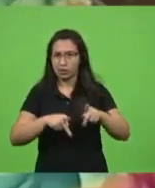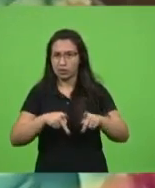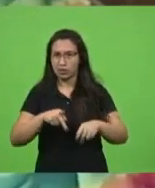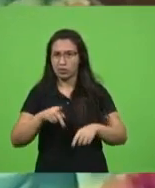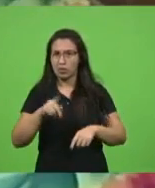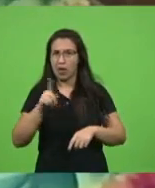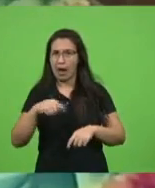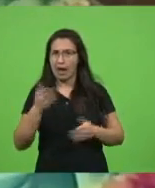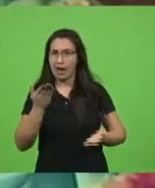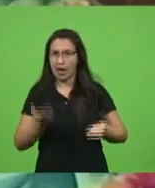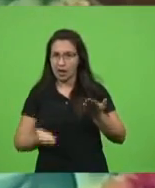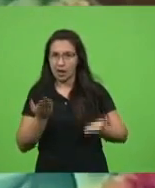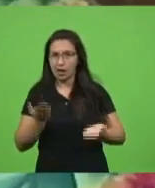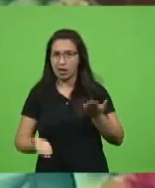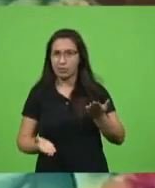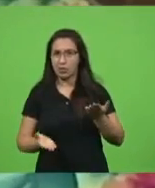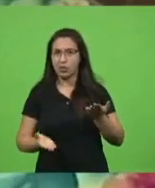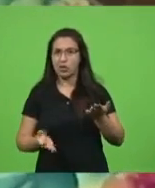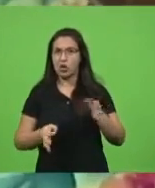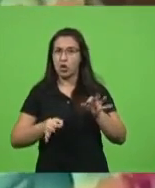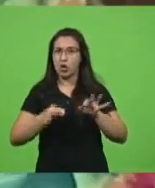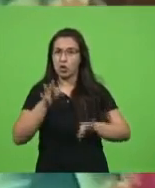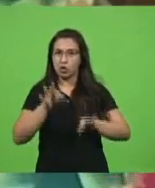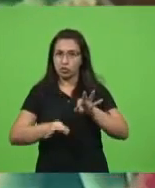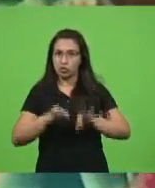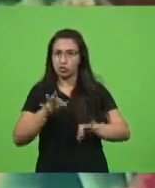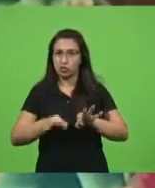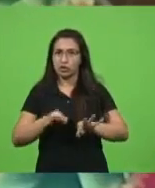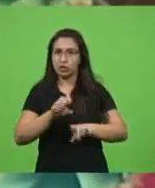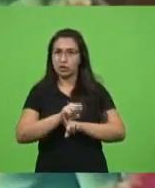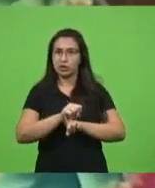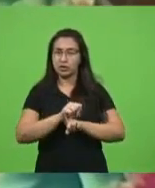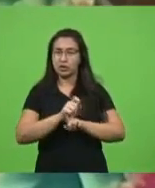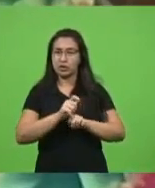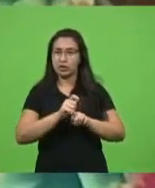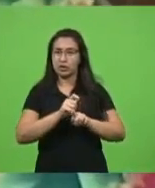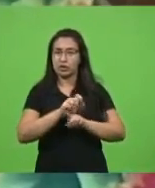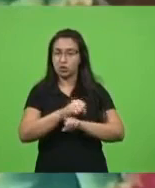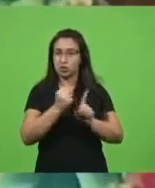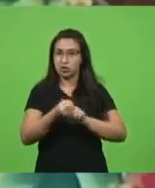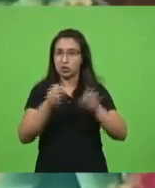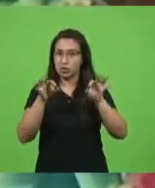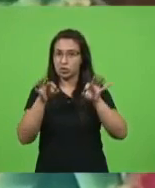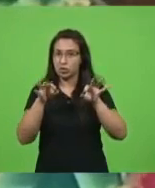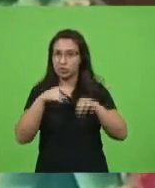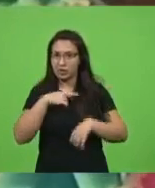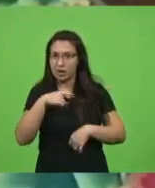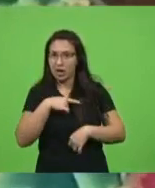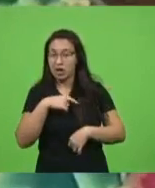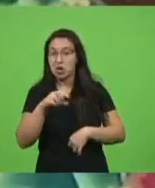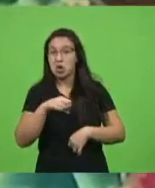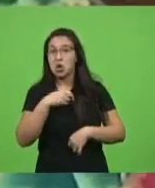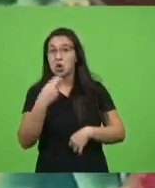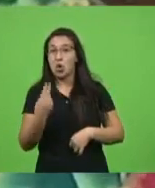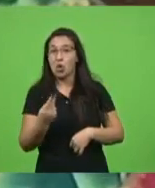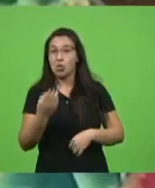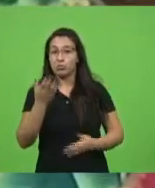Haverá mais justiça social? ou o abismo entre as classes vai aumentar?